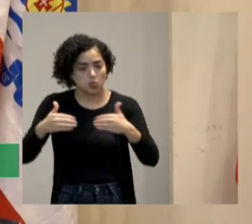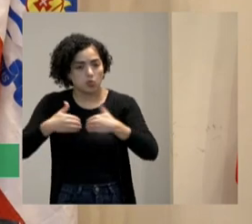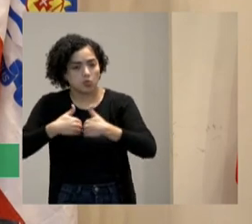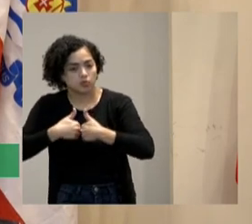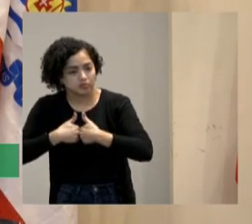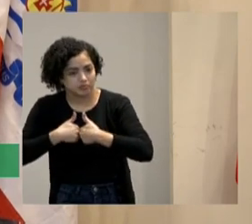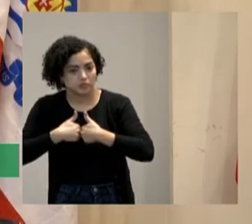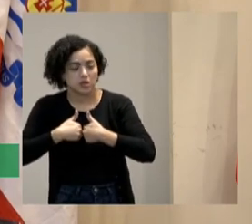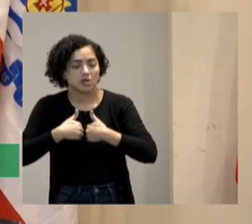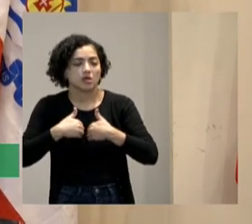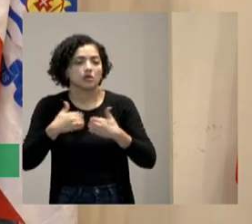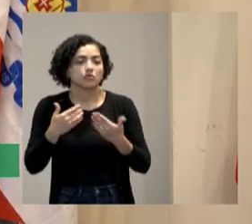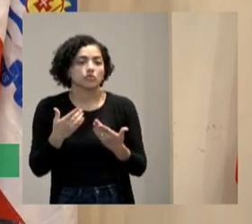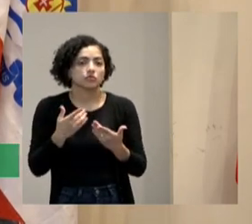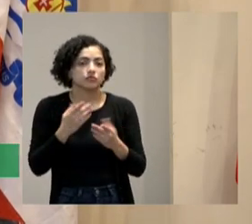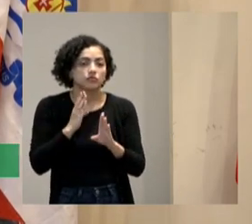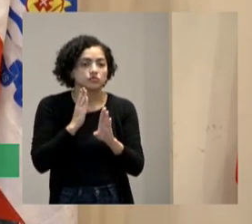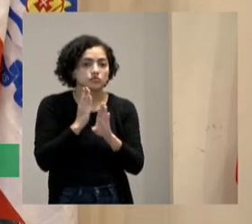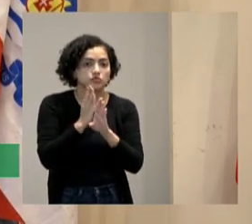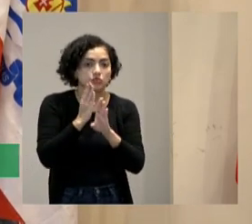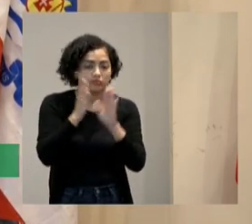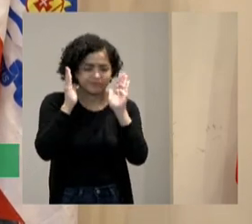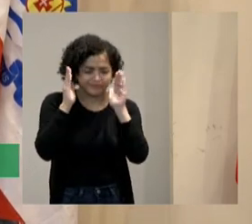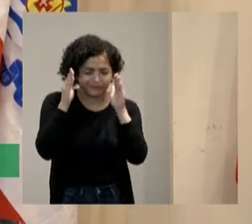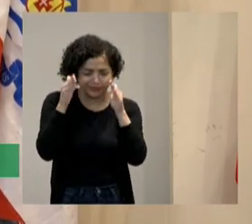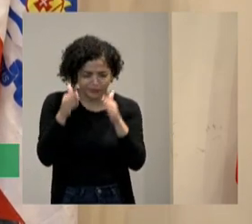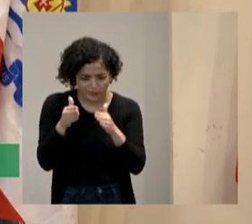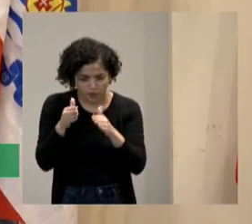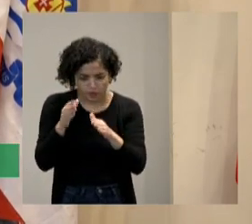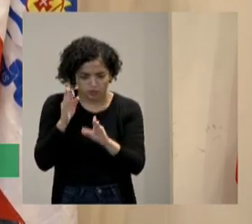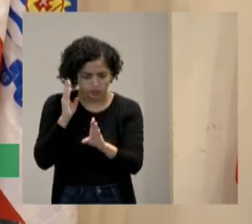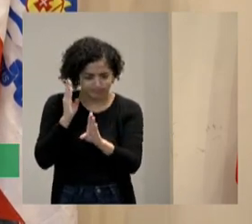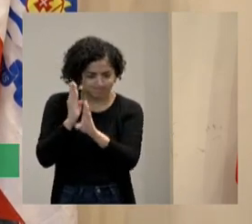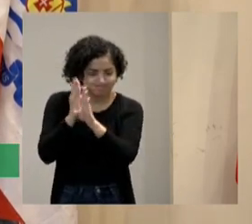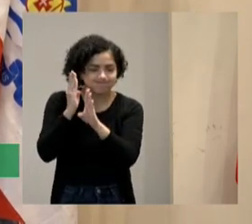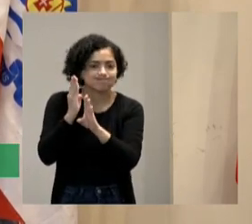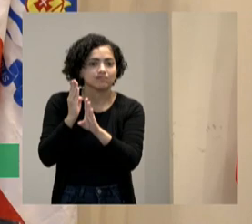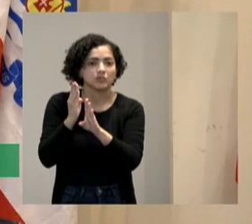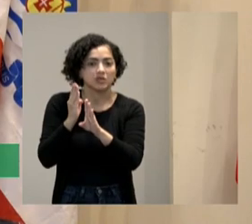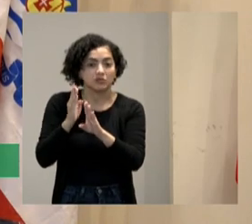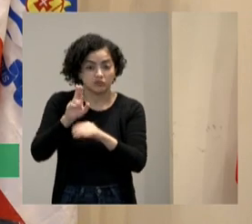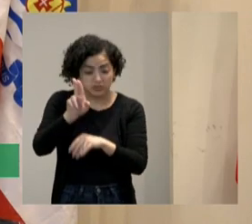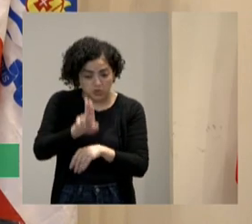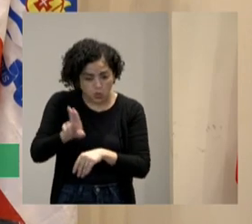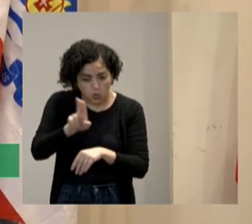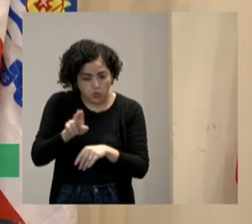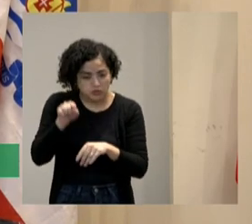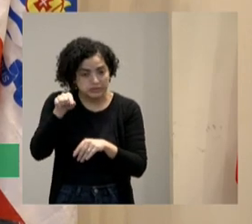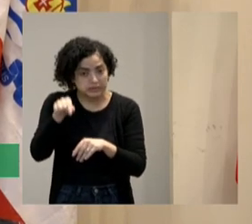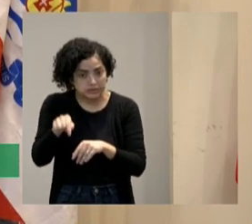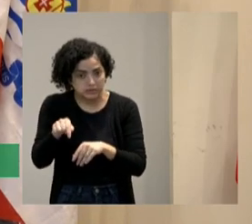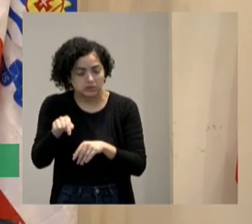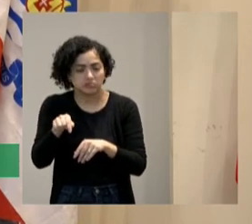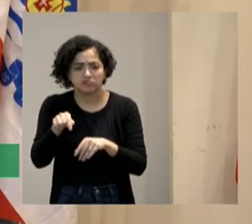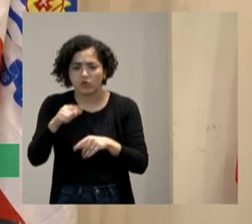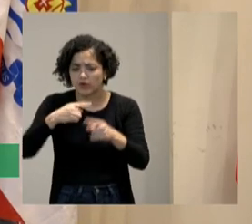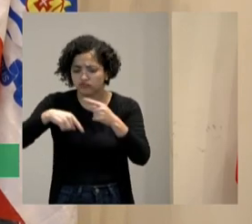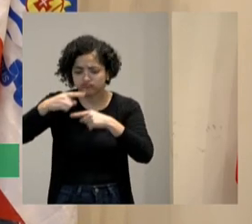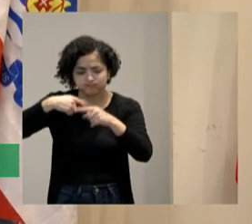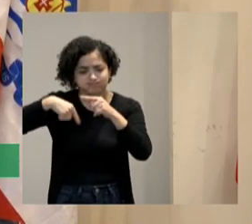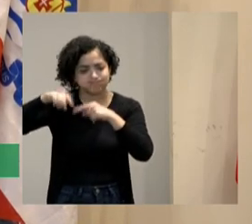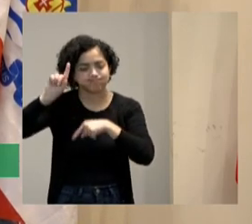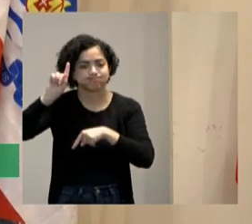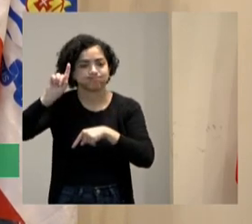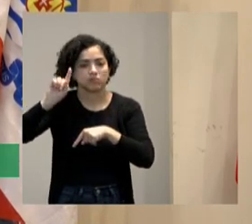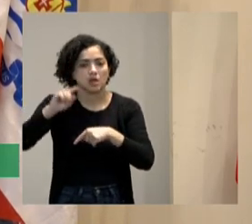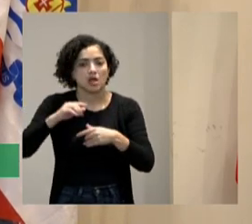você descobre ali o hiperfoco dele e você puxa aquilo porque a empresa precisa você vai voar qual que o papel